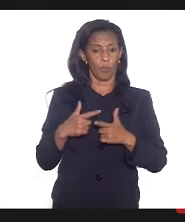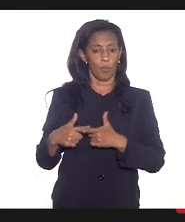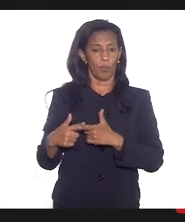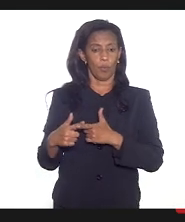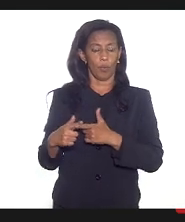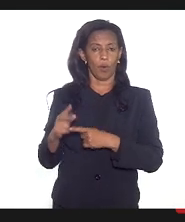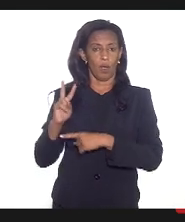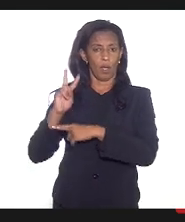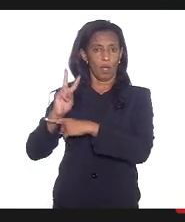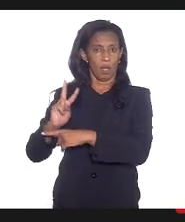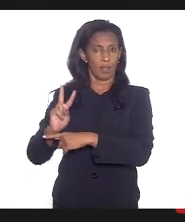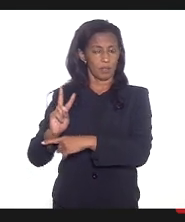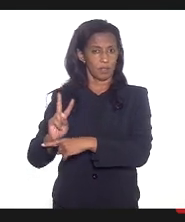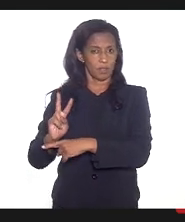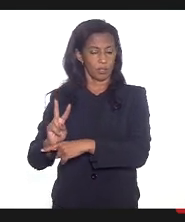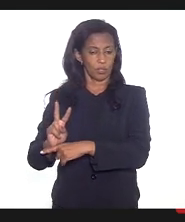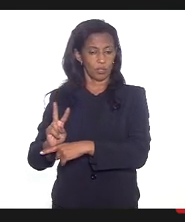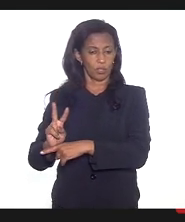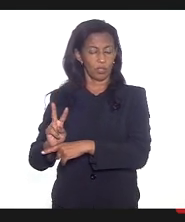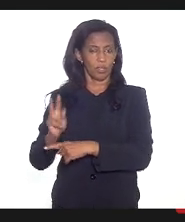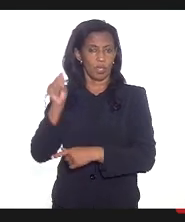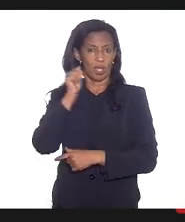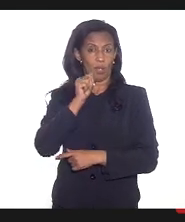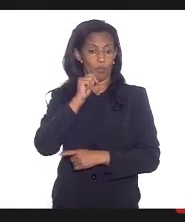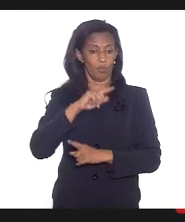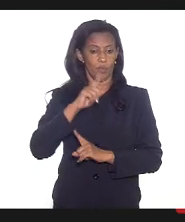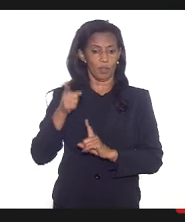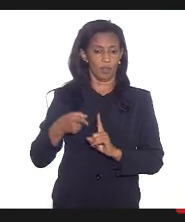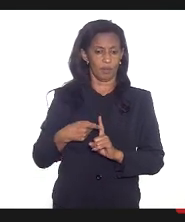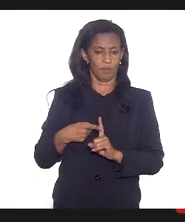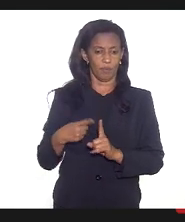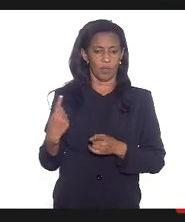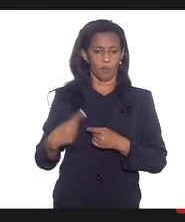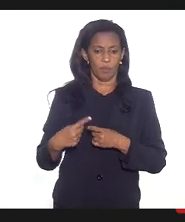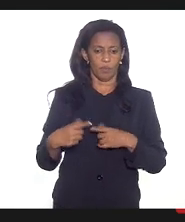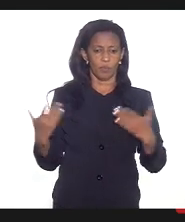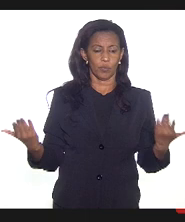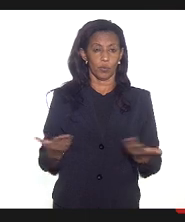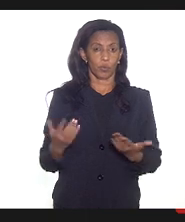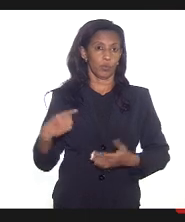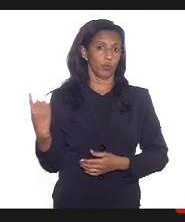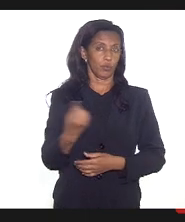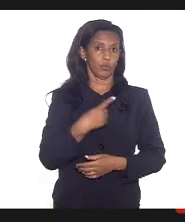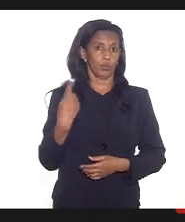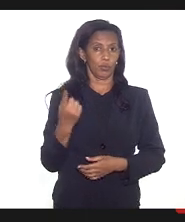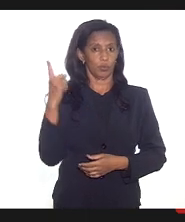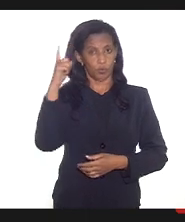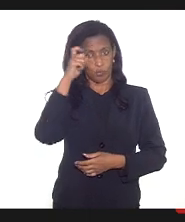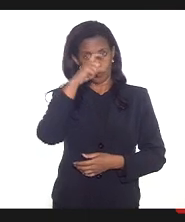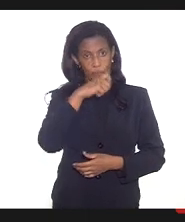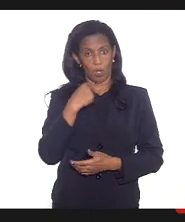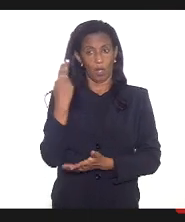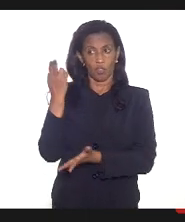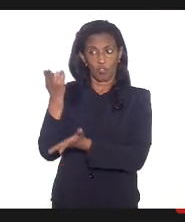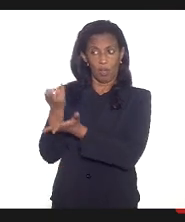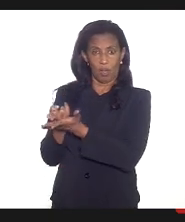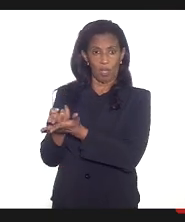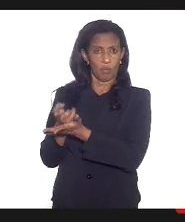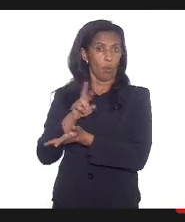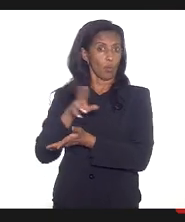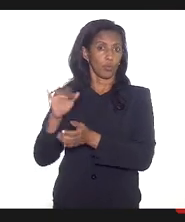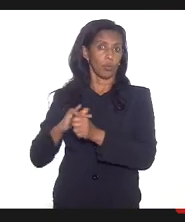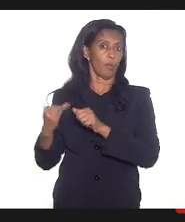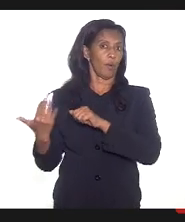assistência de alta complexidade à mulher gestante porque hoje nós temos dificuldade de leito não só para a Covid